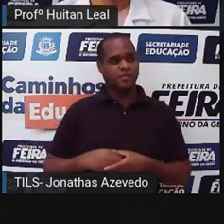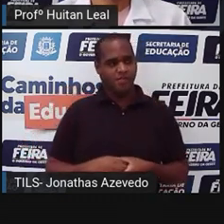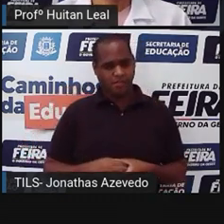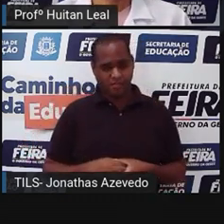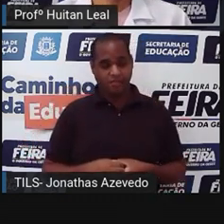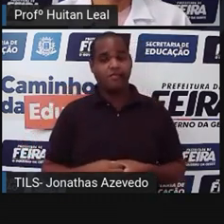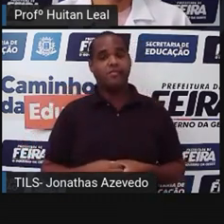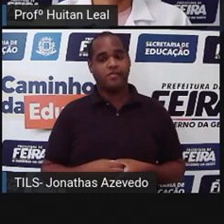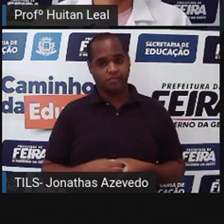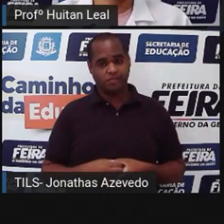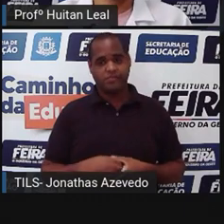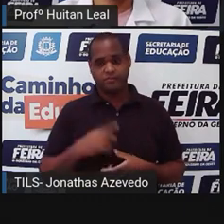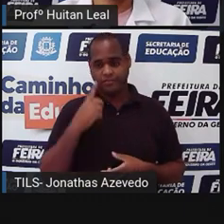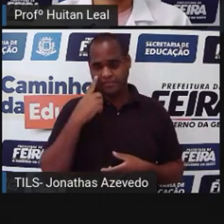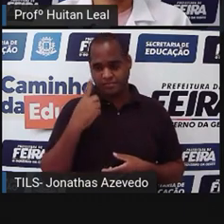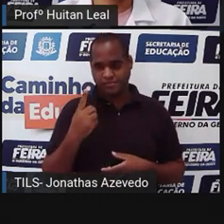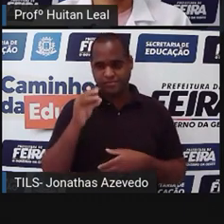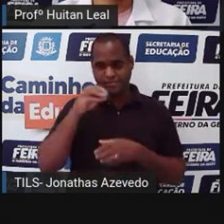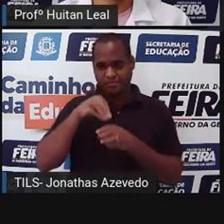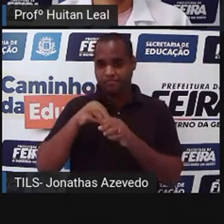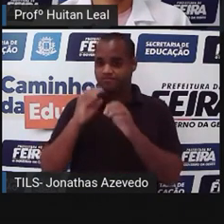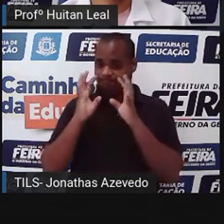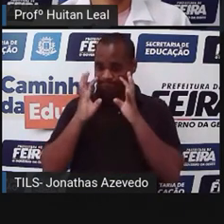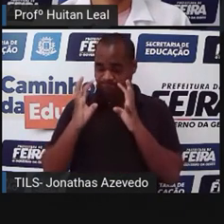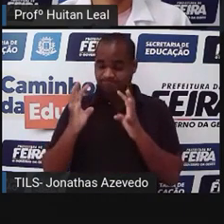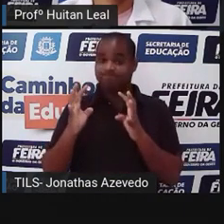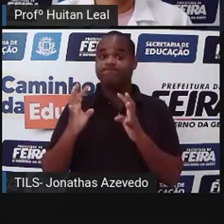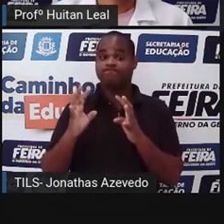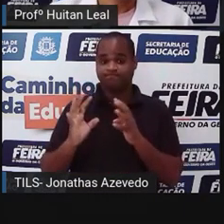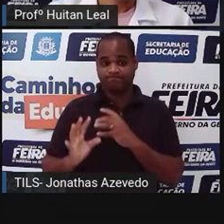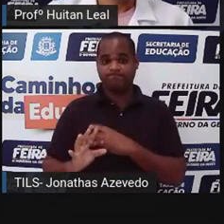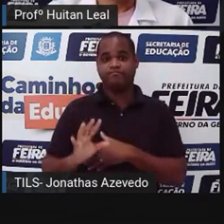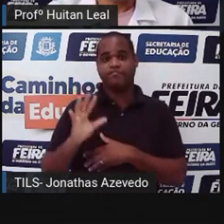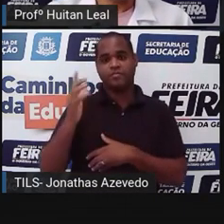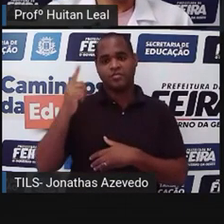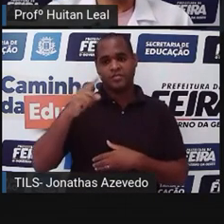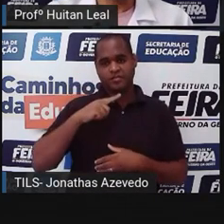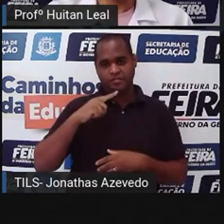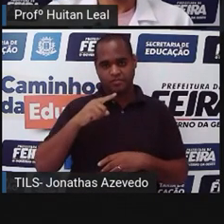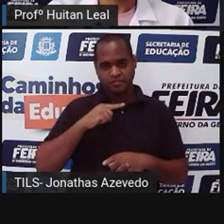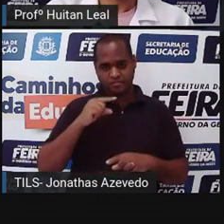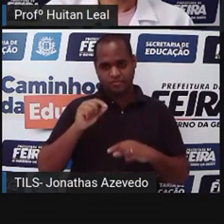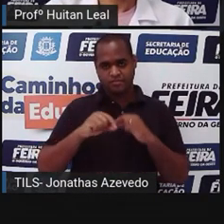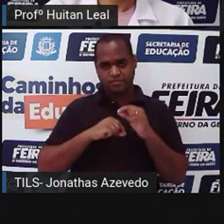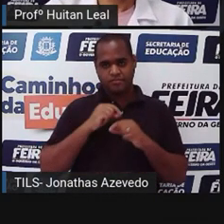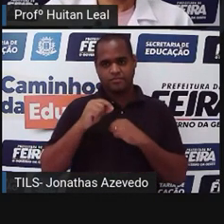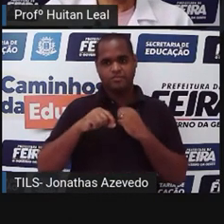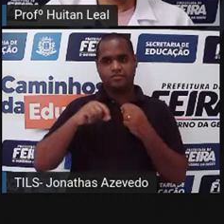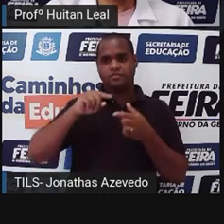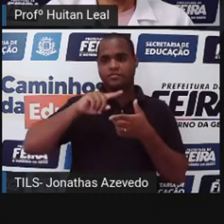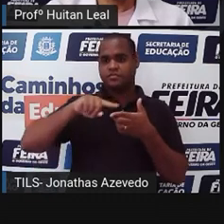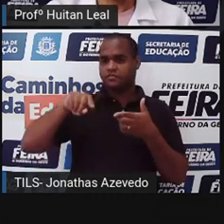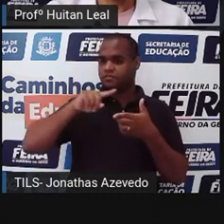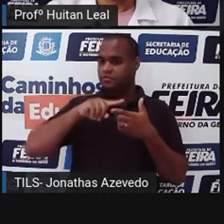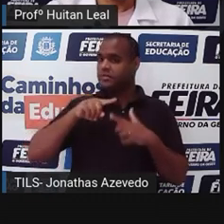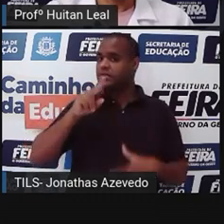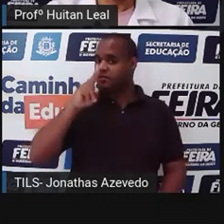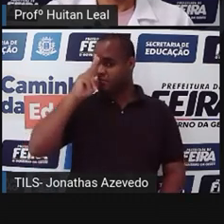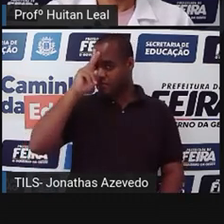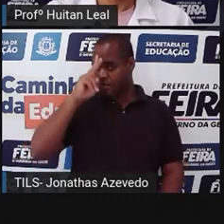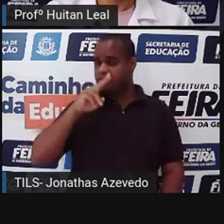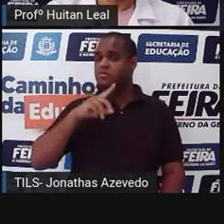Olha aí, estamos entrando já na tensão, no estado que vai levar até o clímax da história,